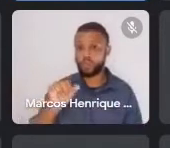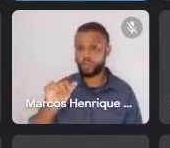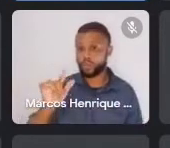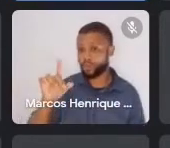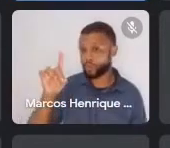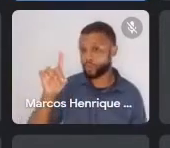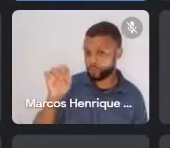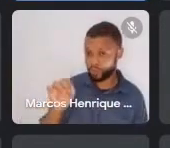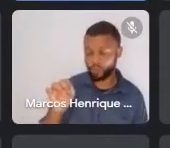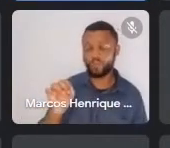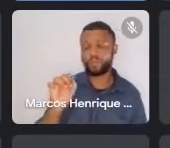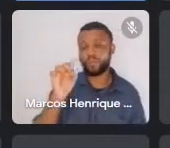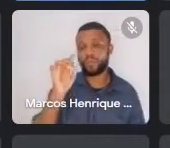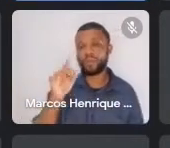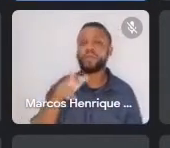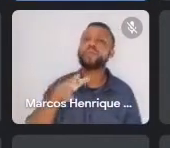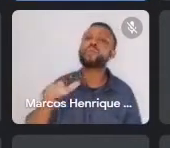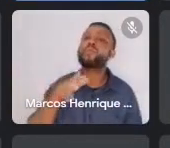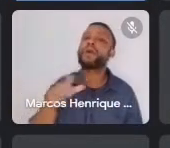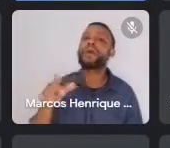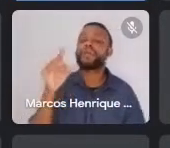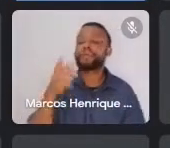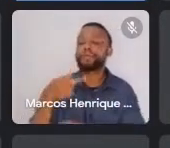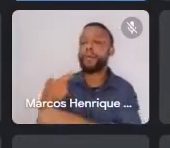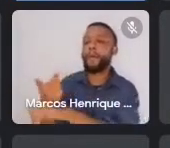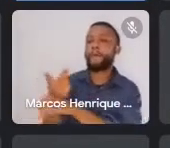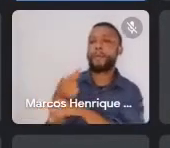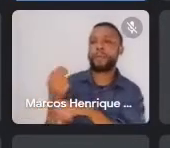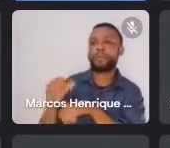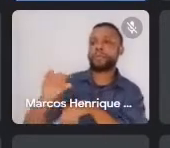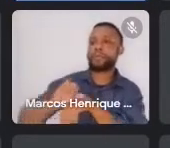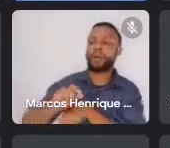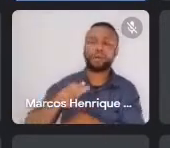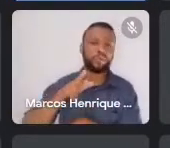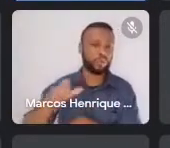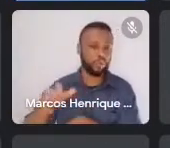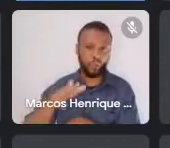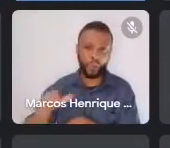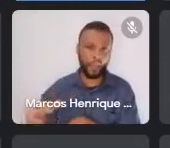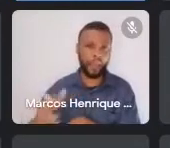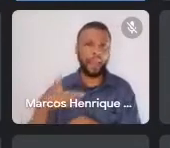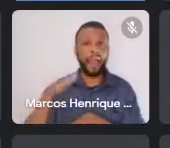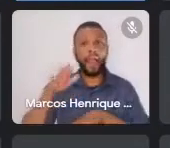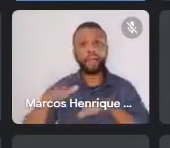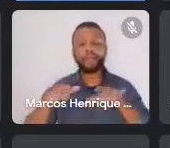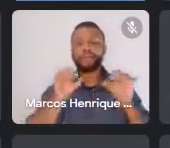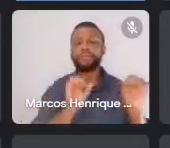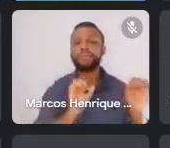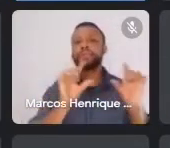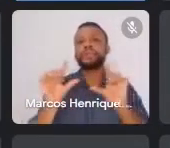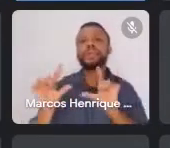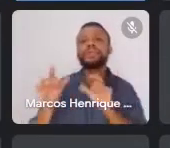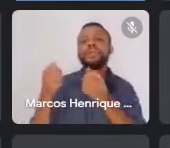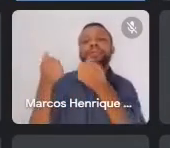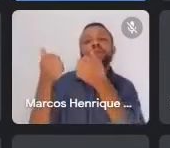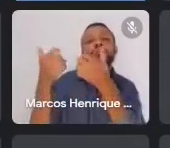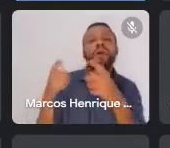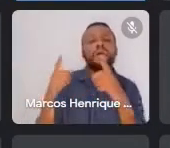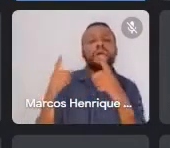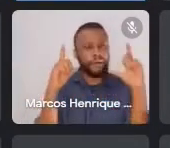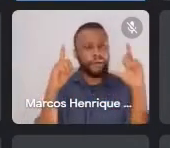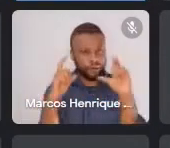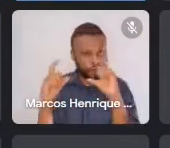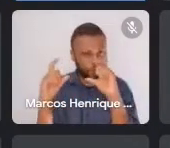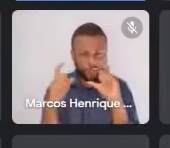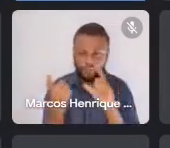uma... talvez uma cena, assim, dele dando aula, uma foto dele lá dando